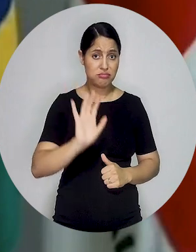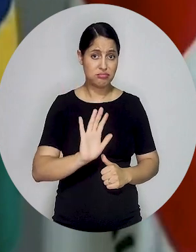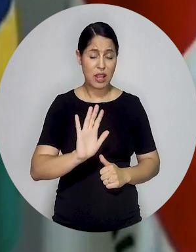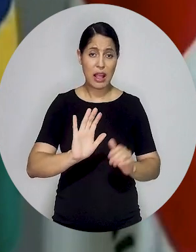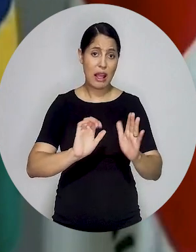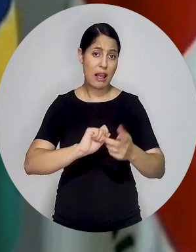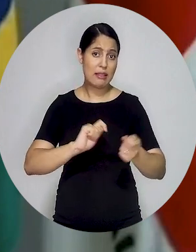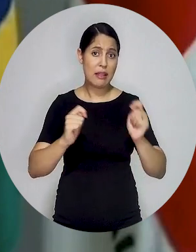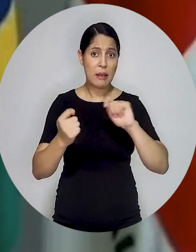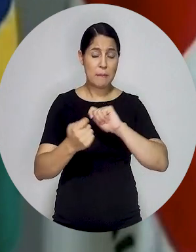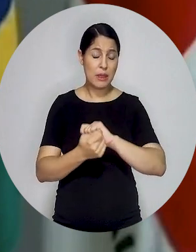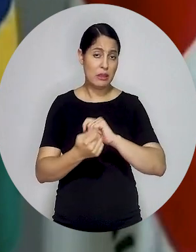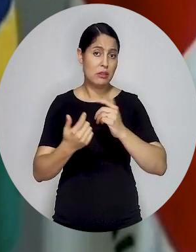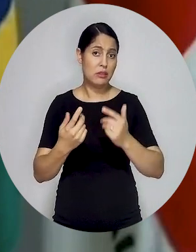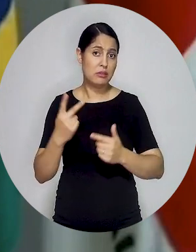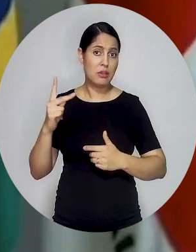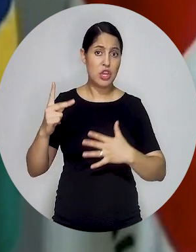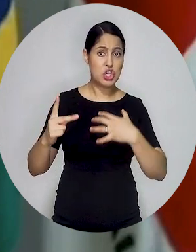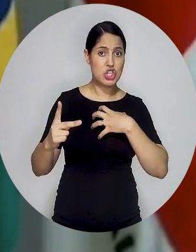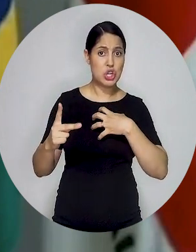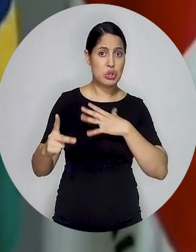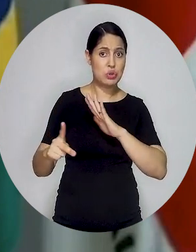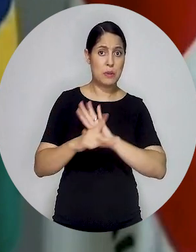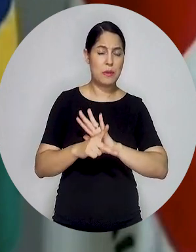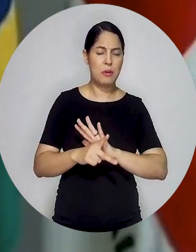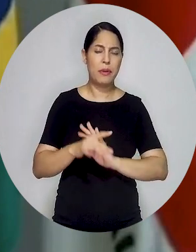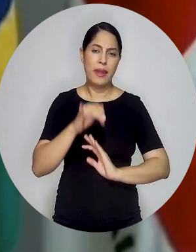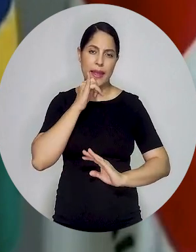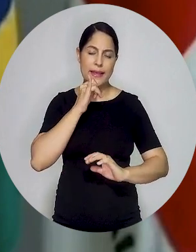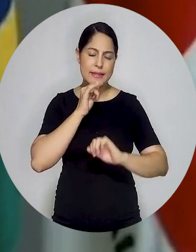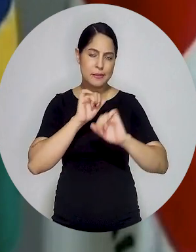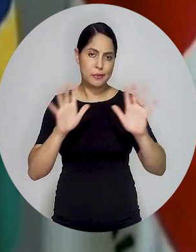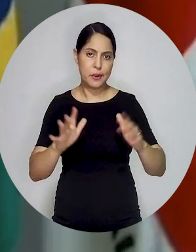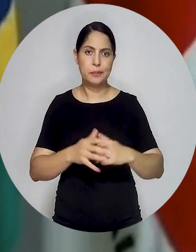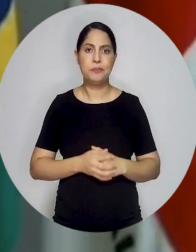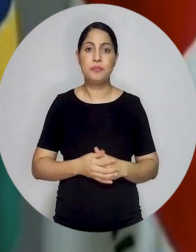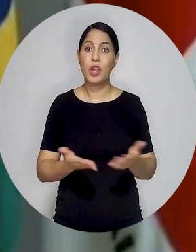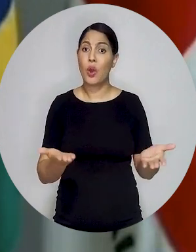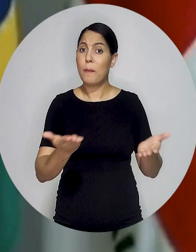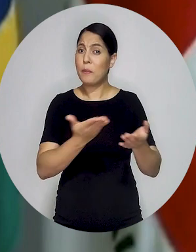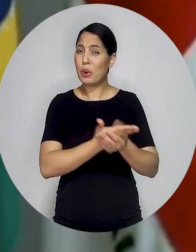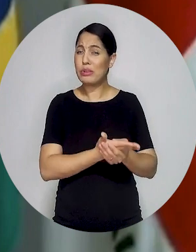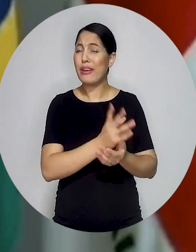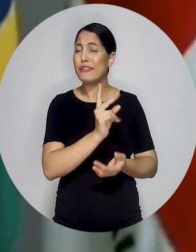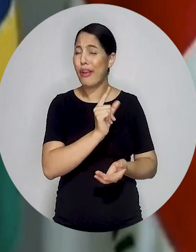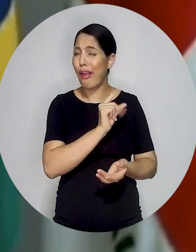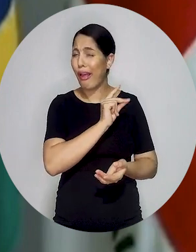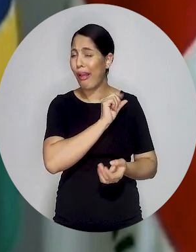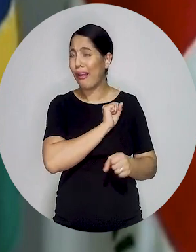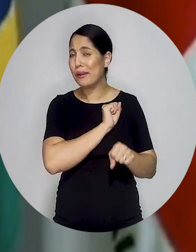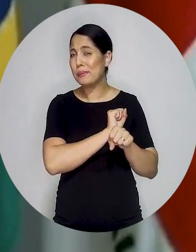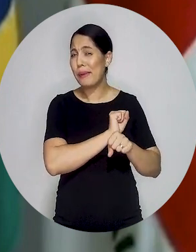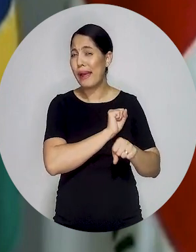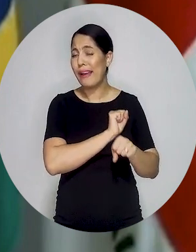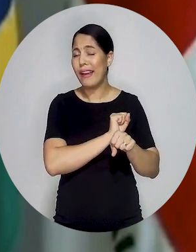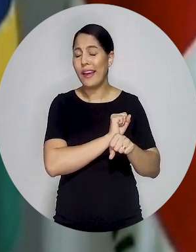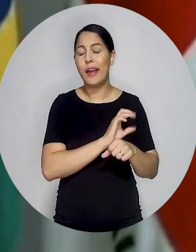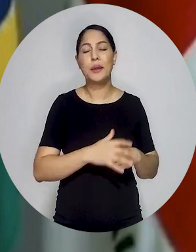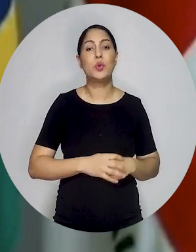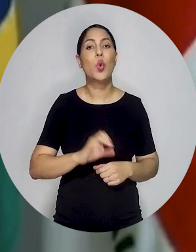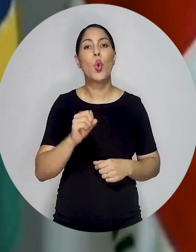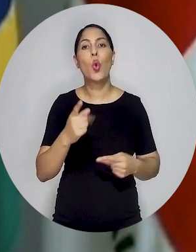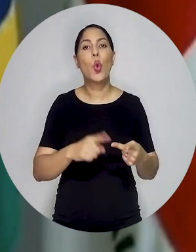adequada. Logicamente, eles olham aqueles processos que estão há mais tempo parados, aqueles que são mais complexos ou até aqueles